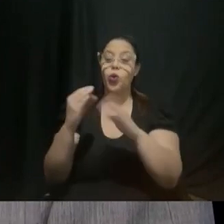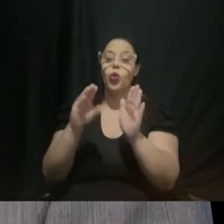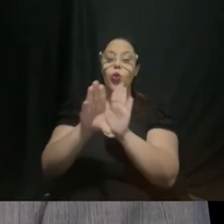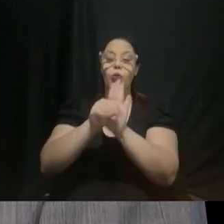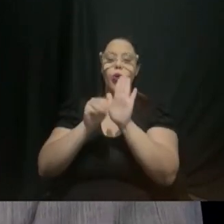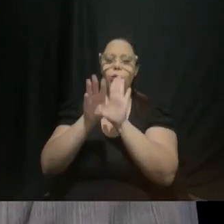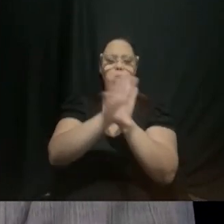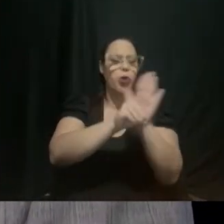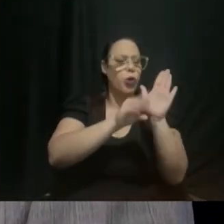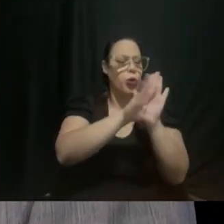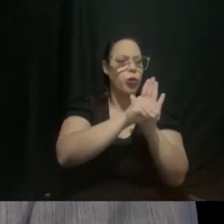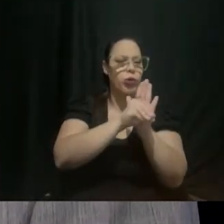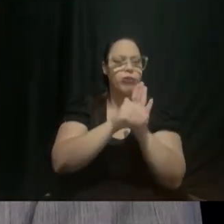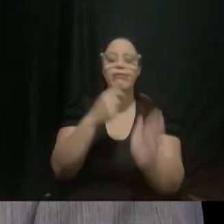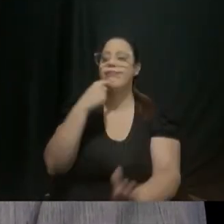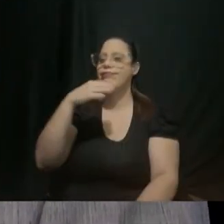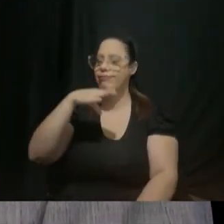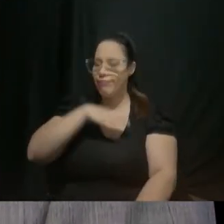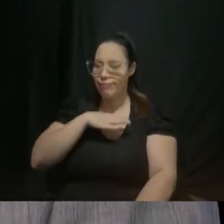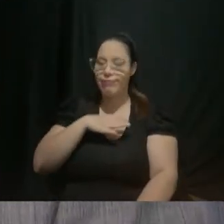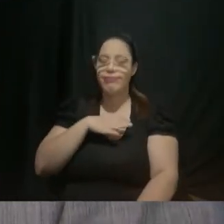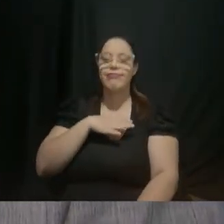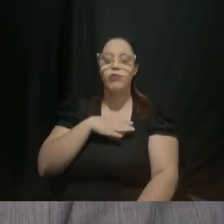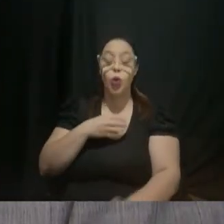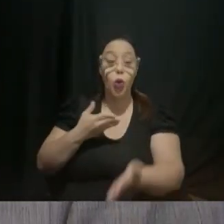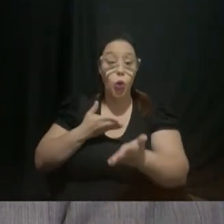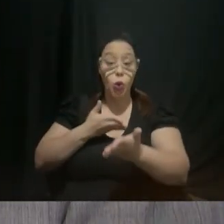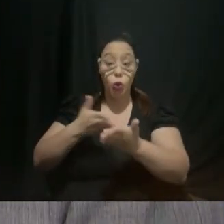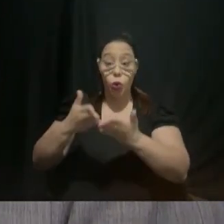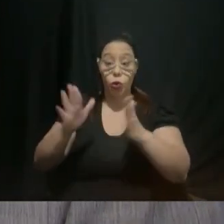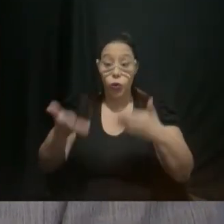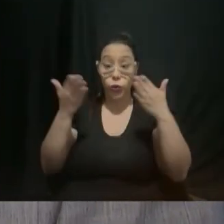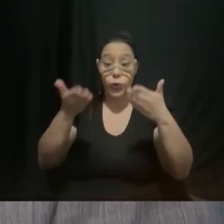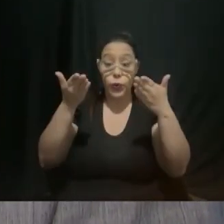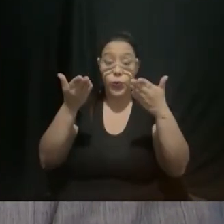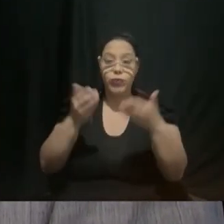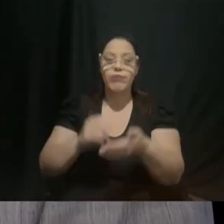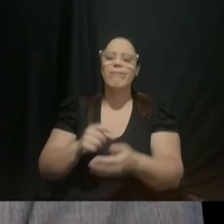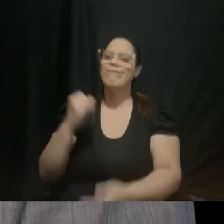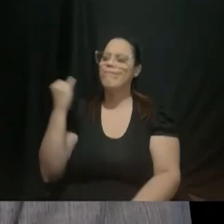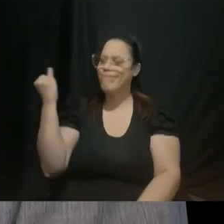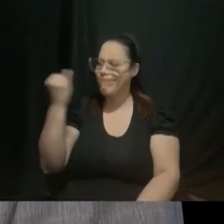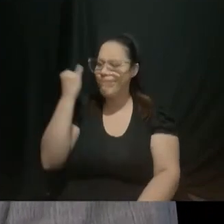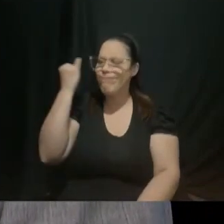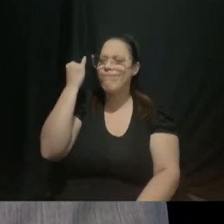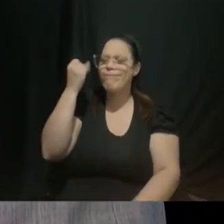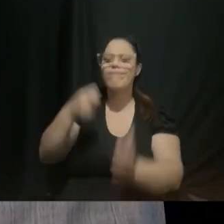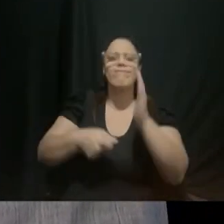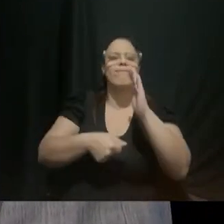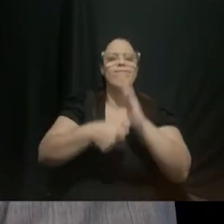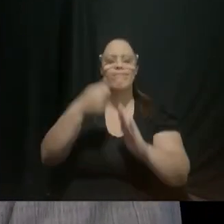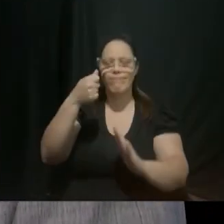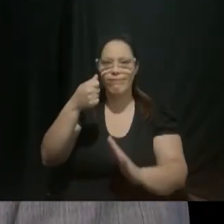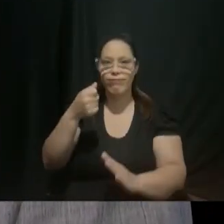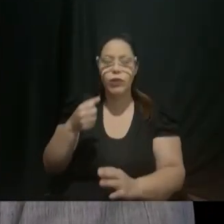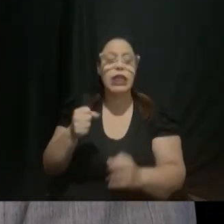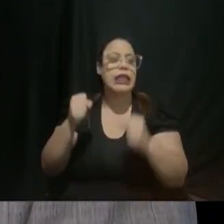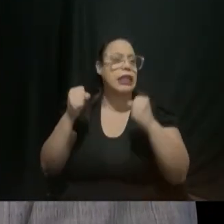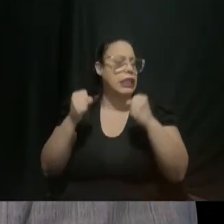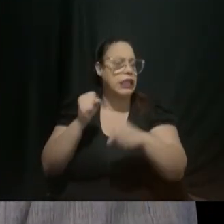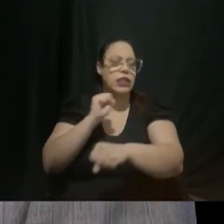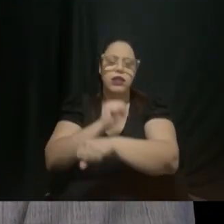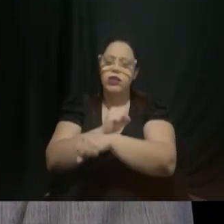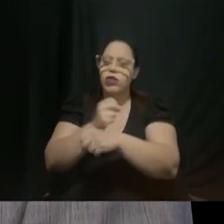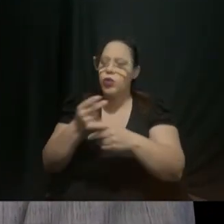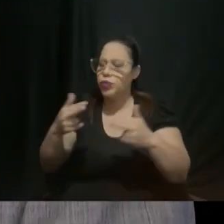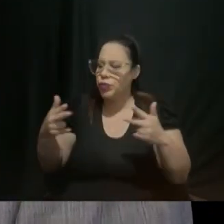Campinas tomar essa iniciativa é muito importante é o primeiro que eu espero de muitos seminários